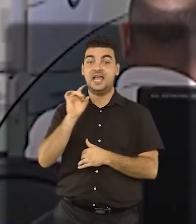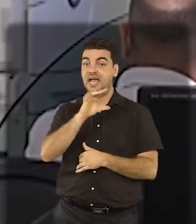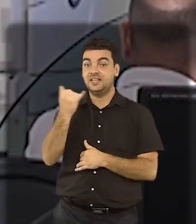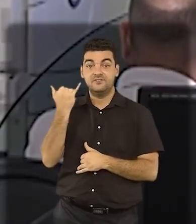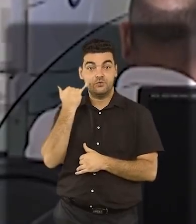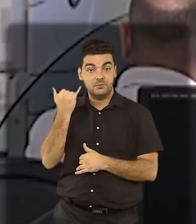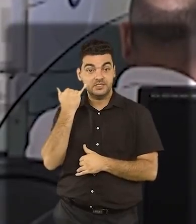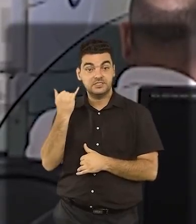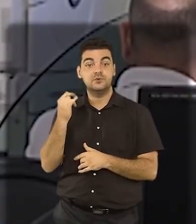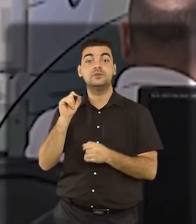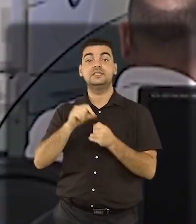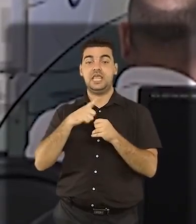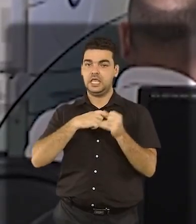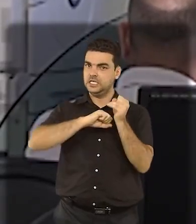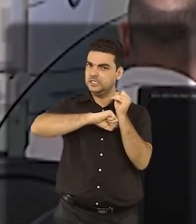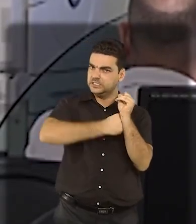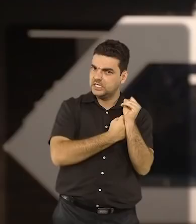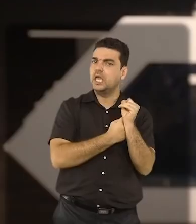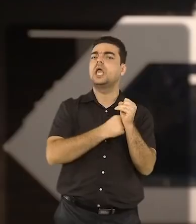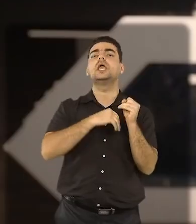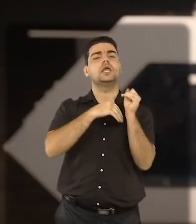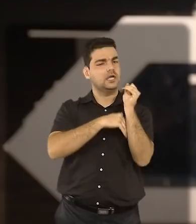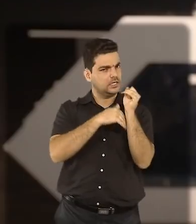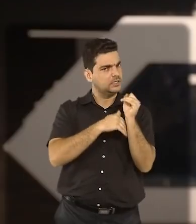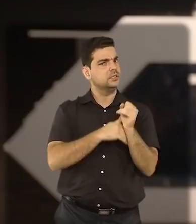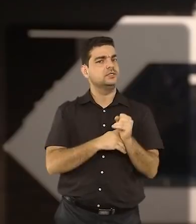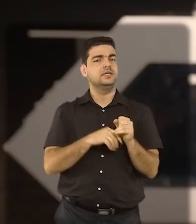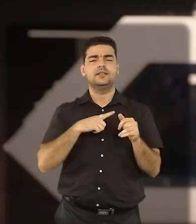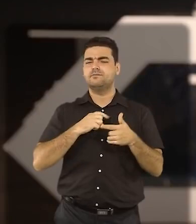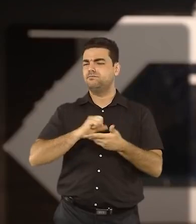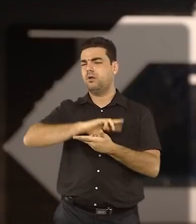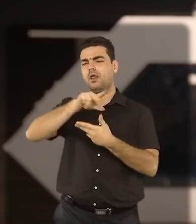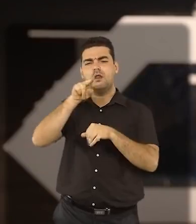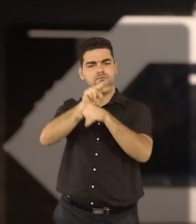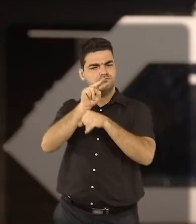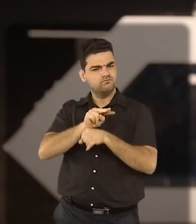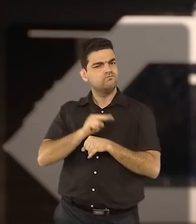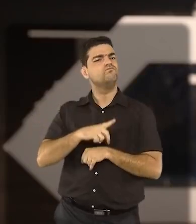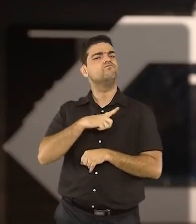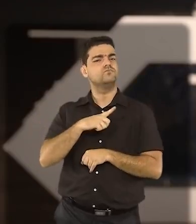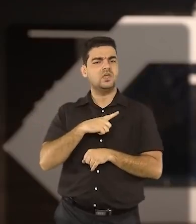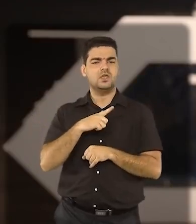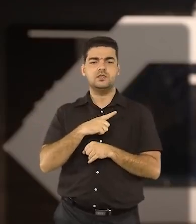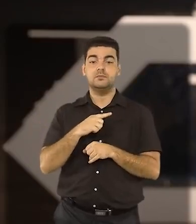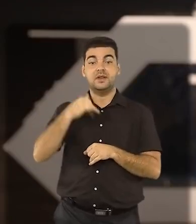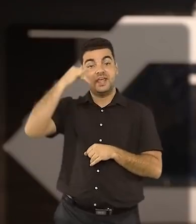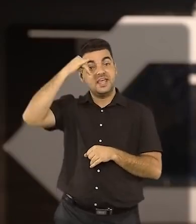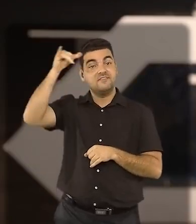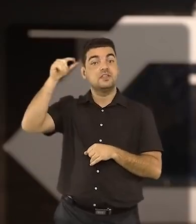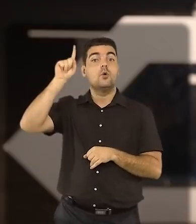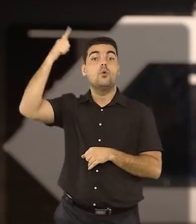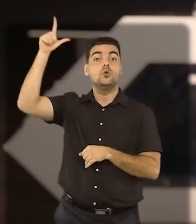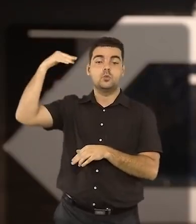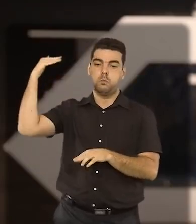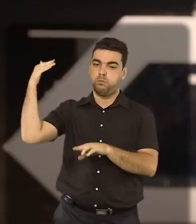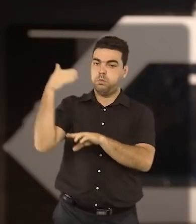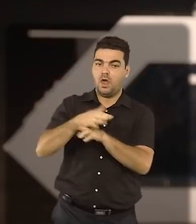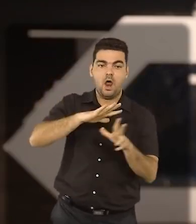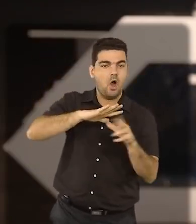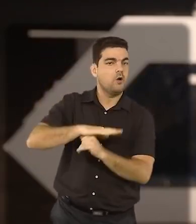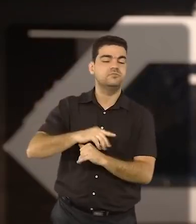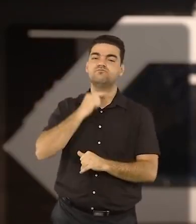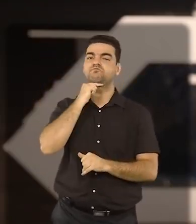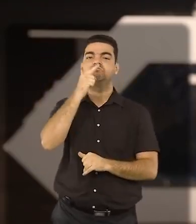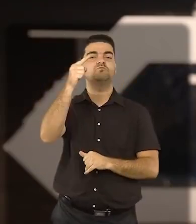são remetidos de forma criptografada e com várias barreiras de segurança para impedir que alguém